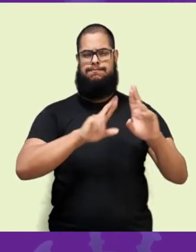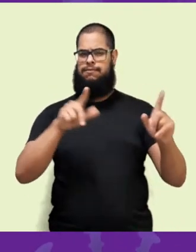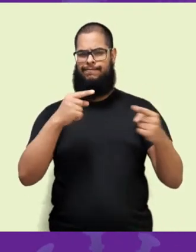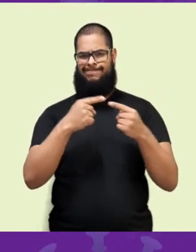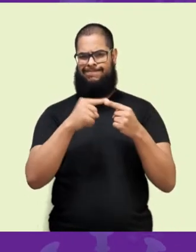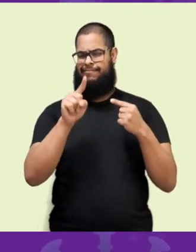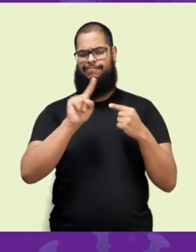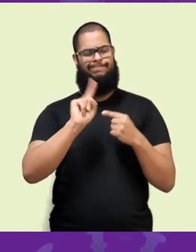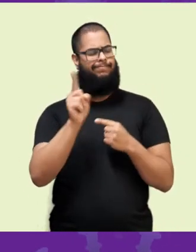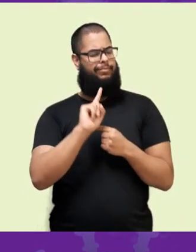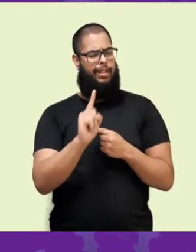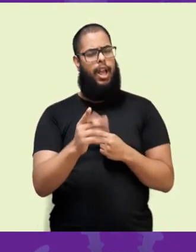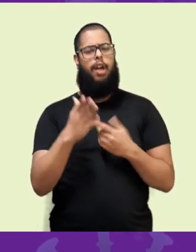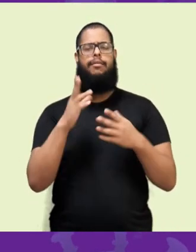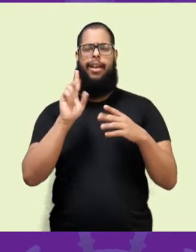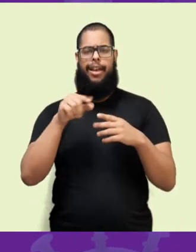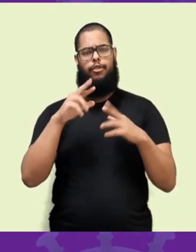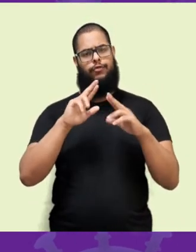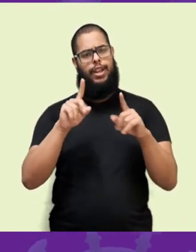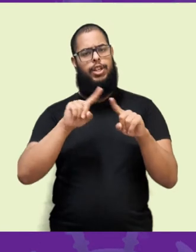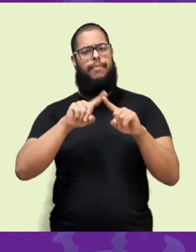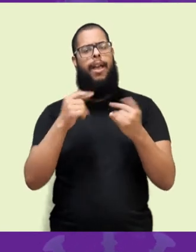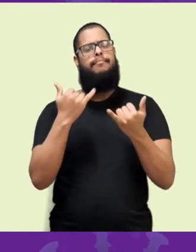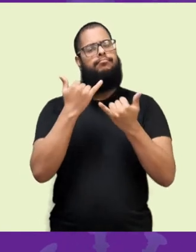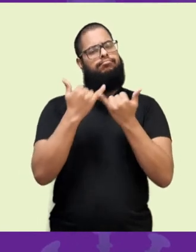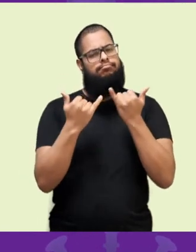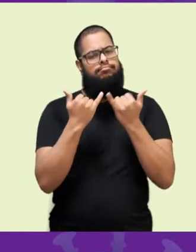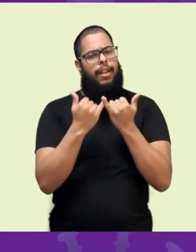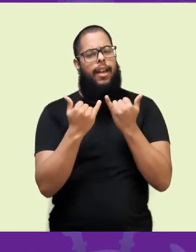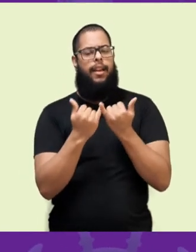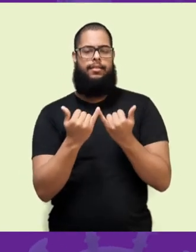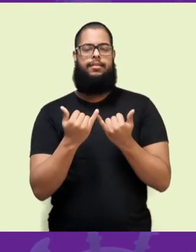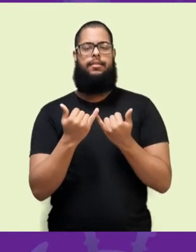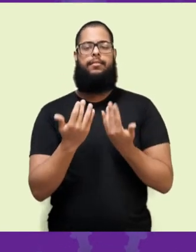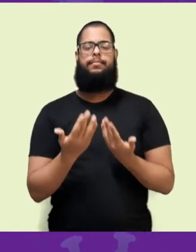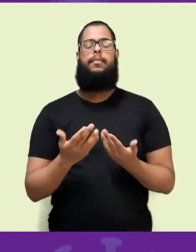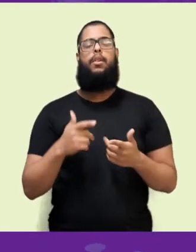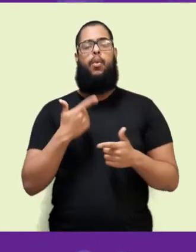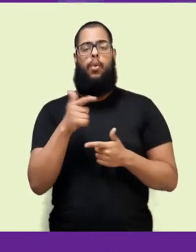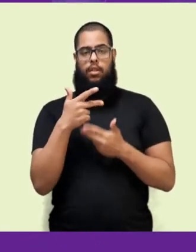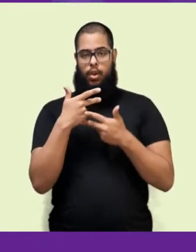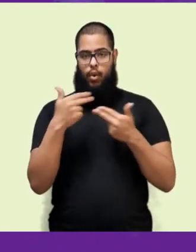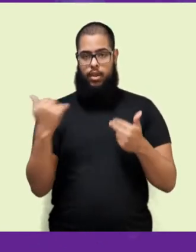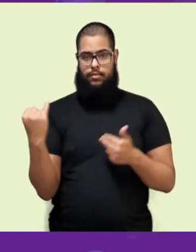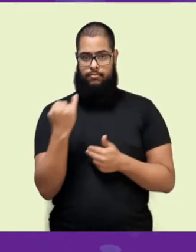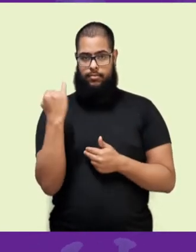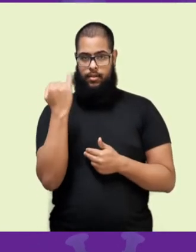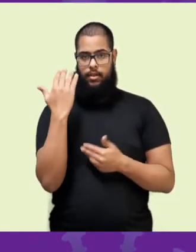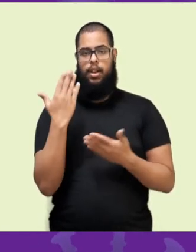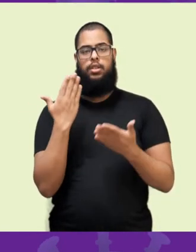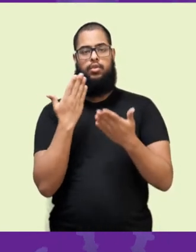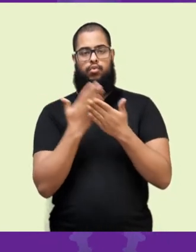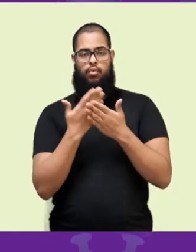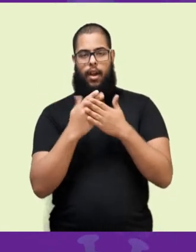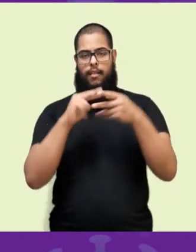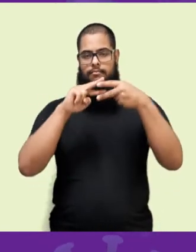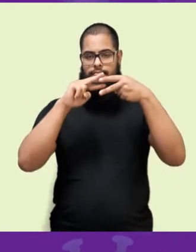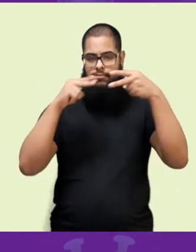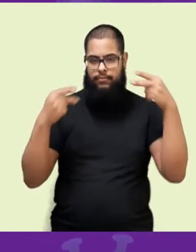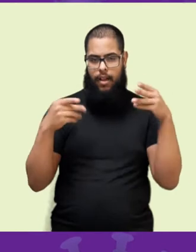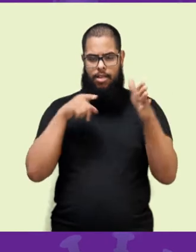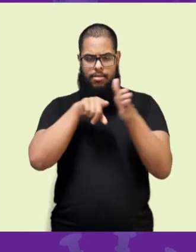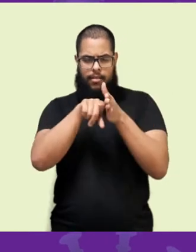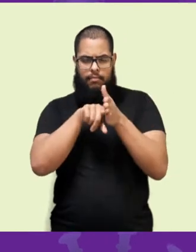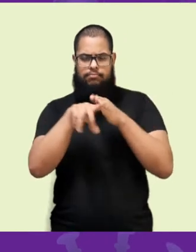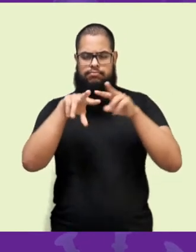tivessem alguma implicação clínica ou epidemiológica significativa. Outra importância da gente fazer